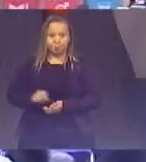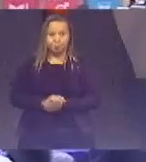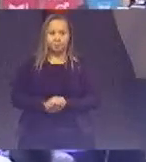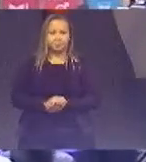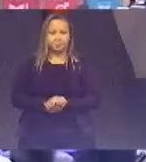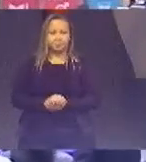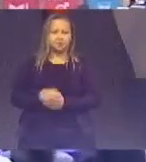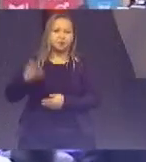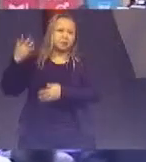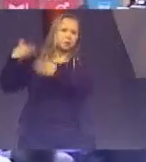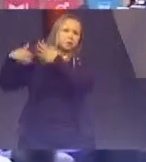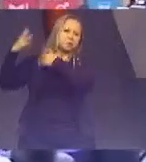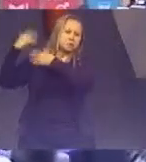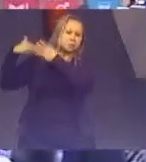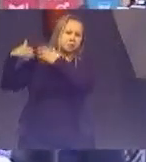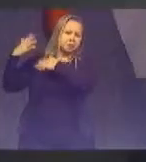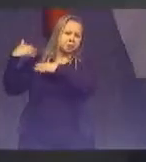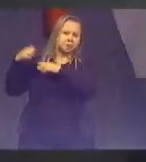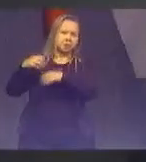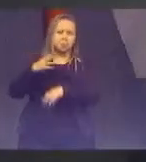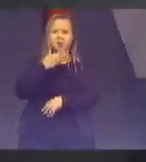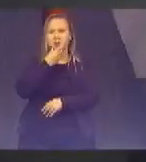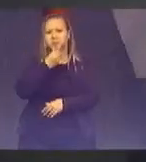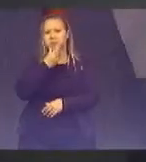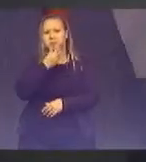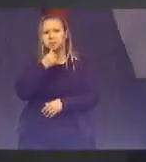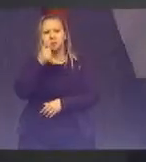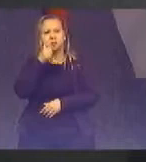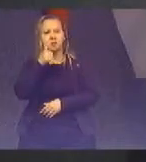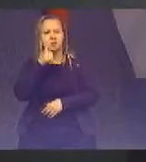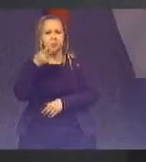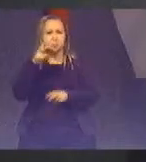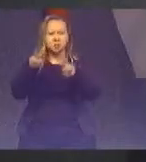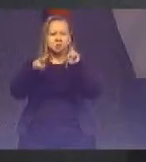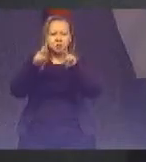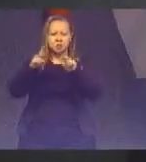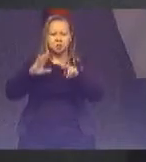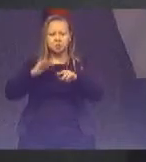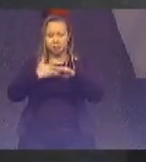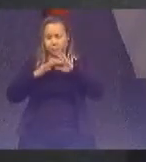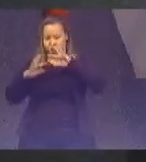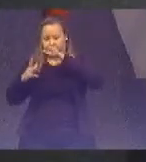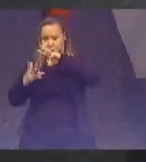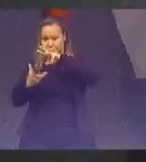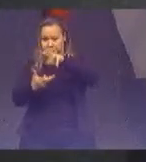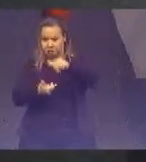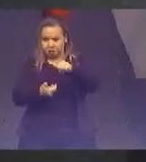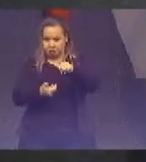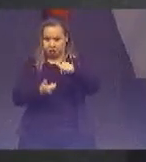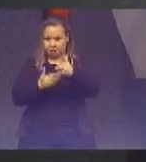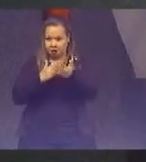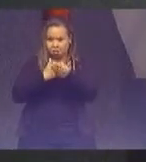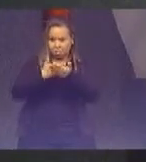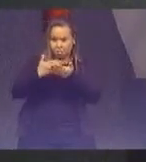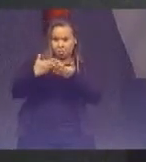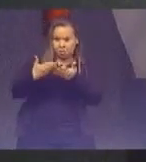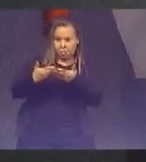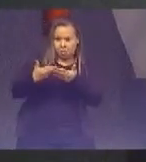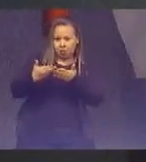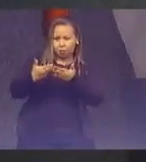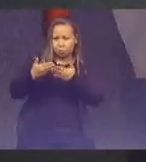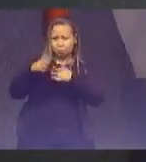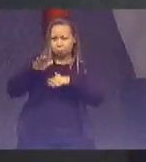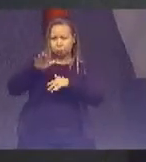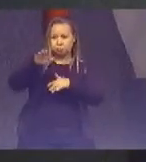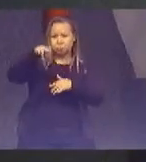século passado os homens viram pela primeira vez o nosso planeta a partir de nave lançada em sua